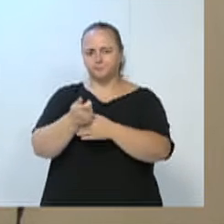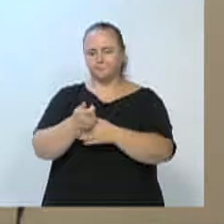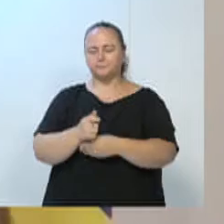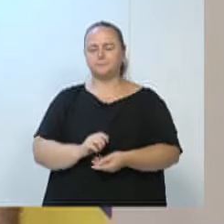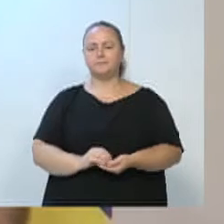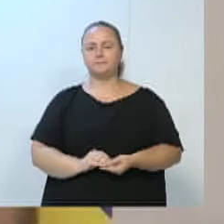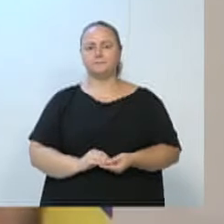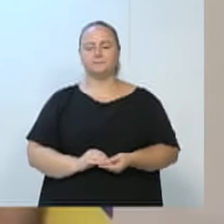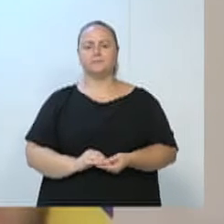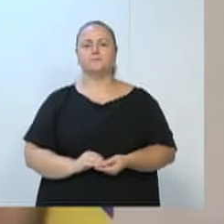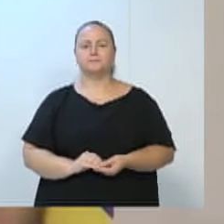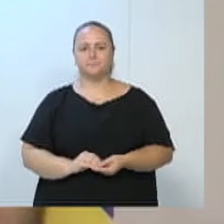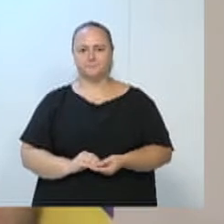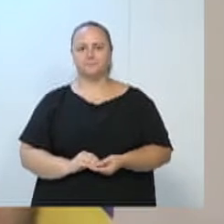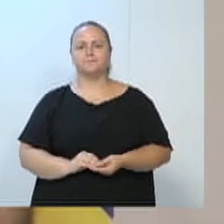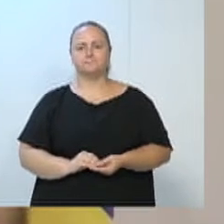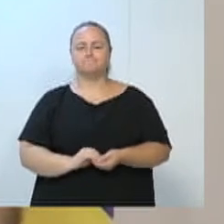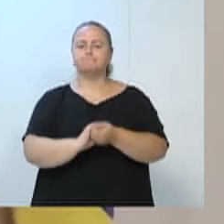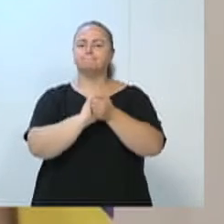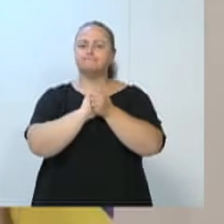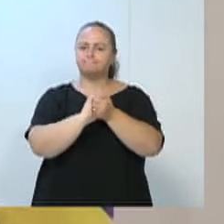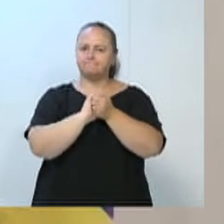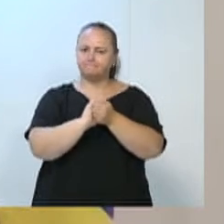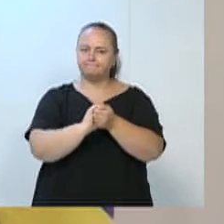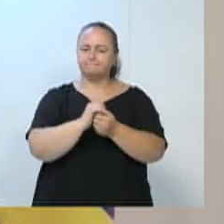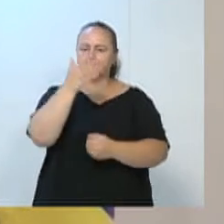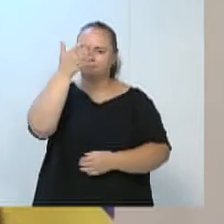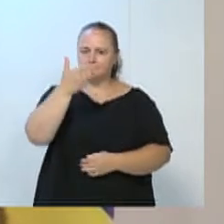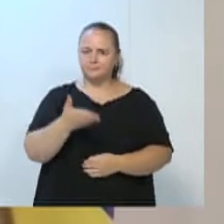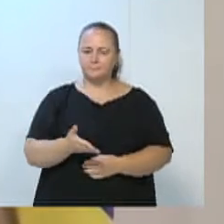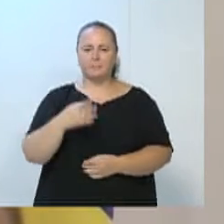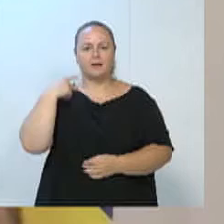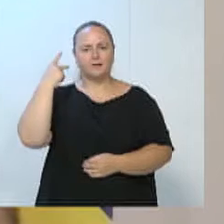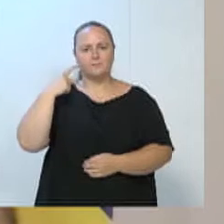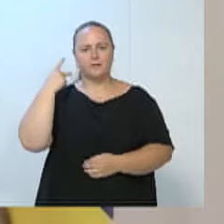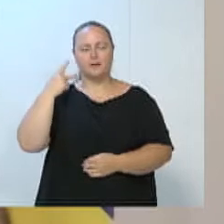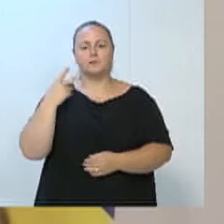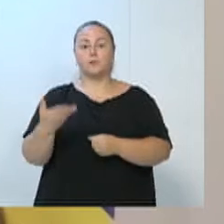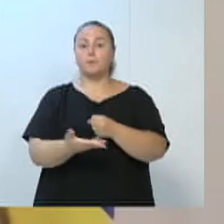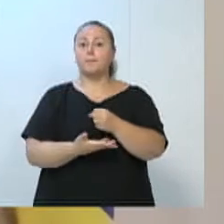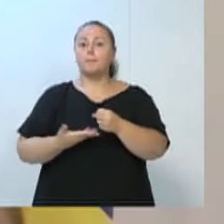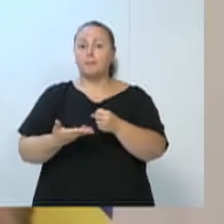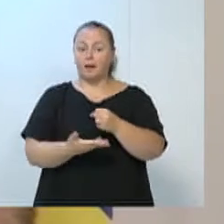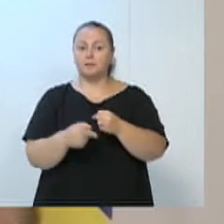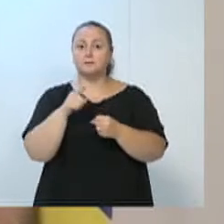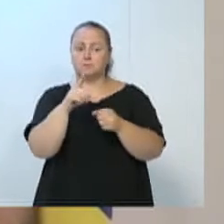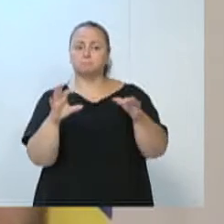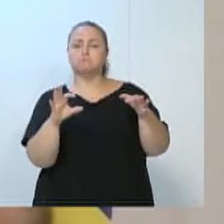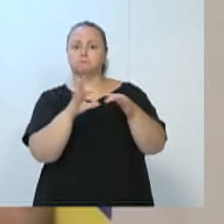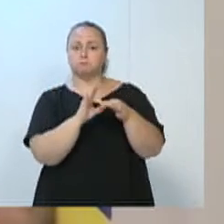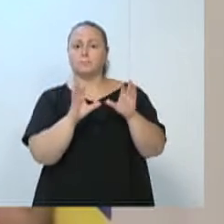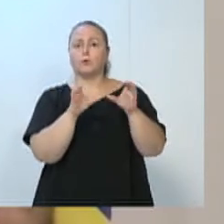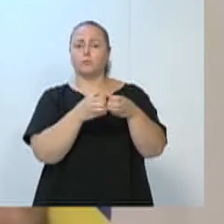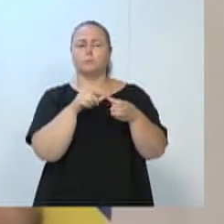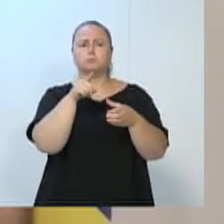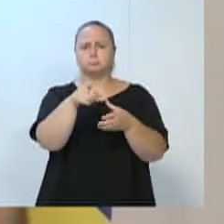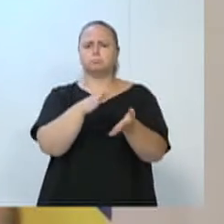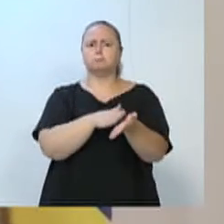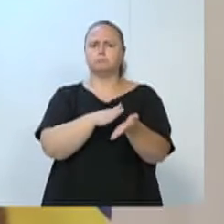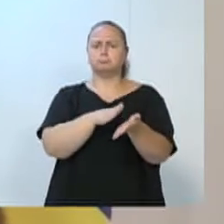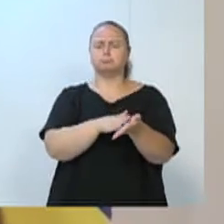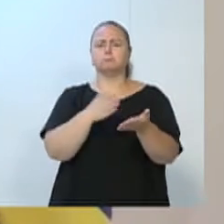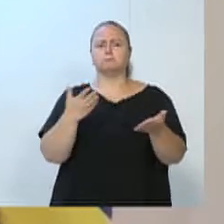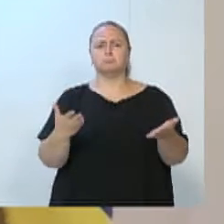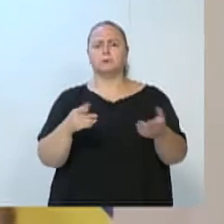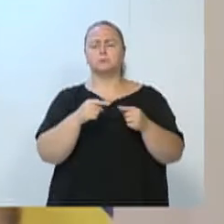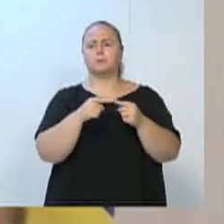vereador Gilson. Vereador Maurício Gou, parabéns. O senhor, como vereador da base, faz um excelente trabalho e cobra, independente de ser da base ou não, ser independente ou ser